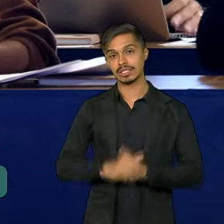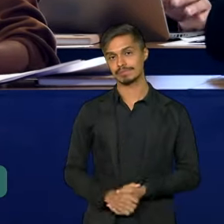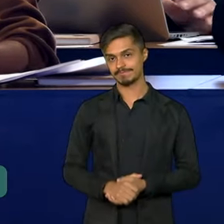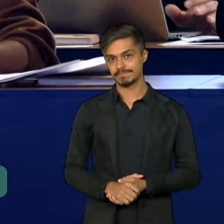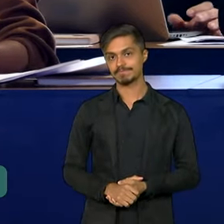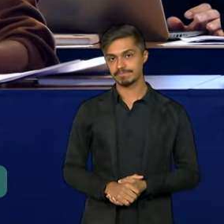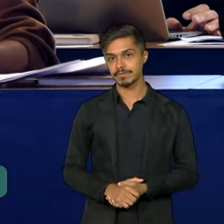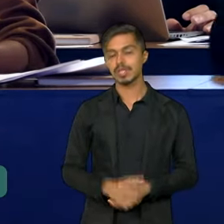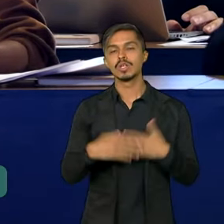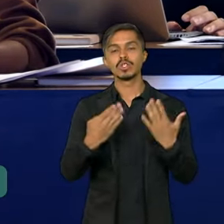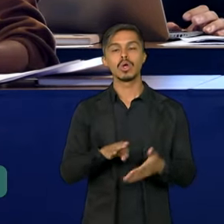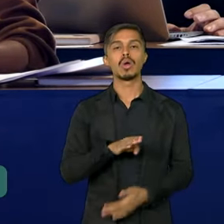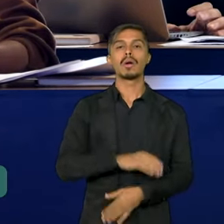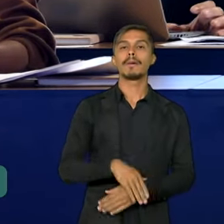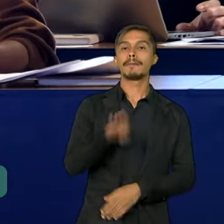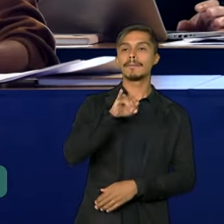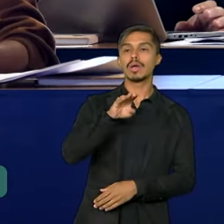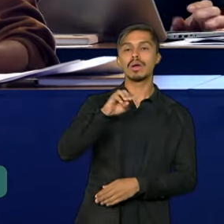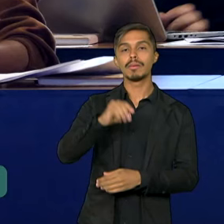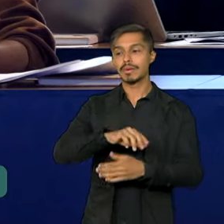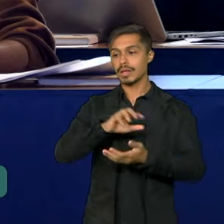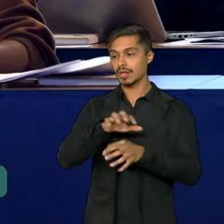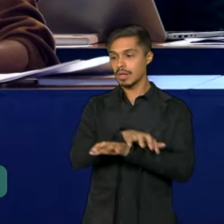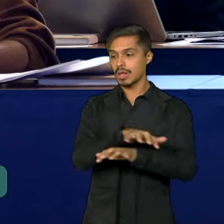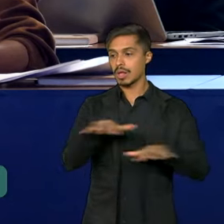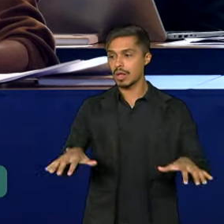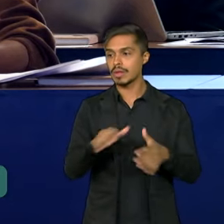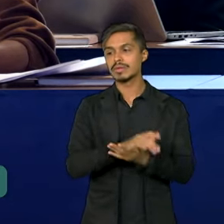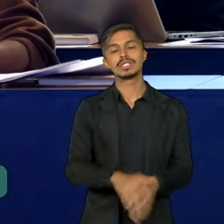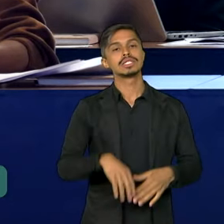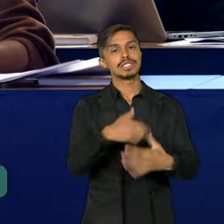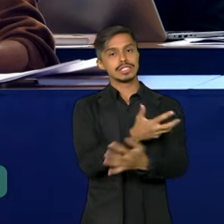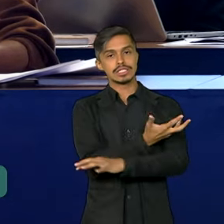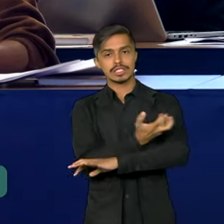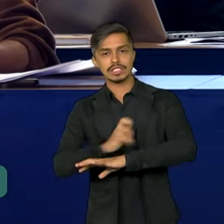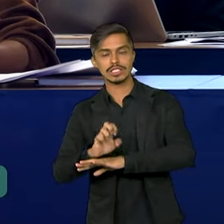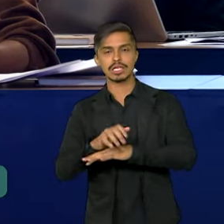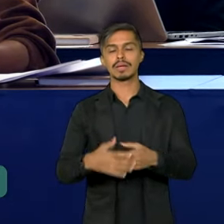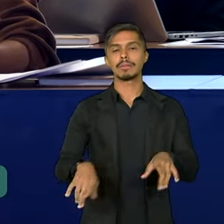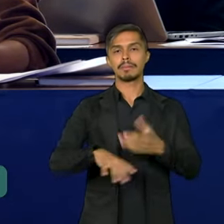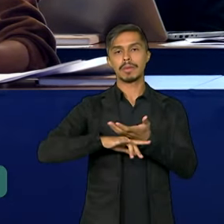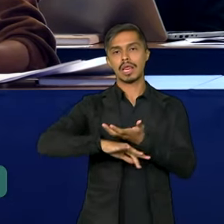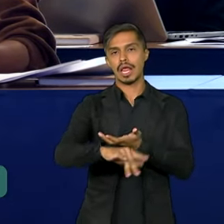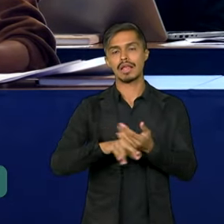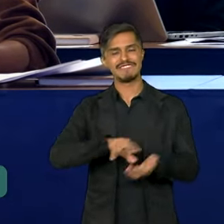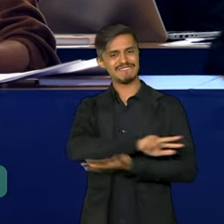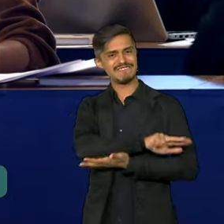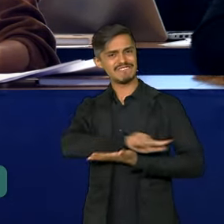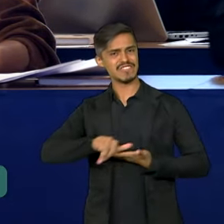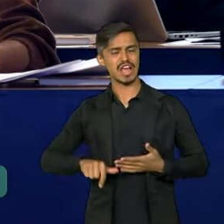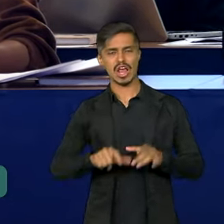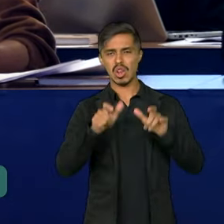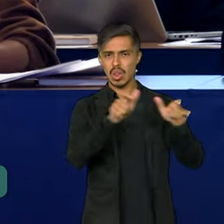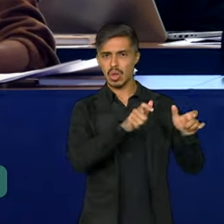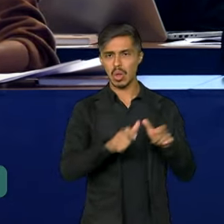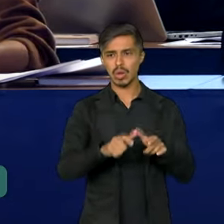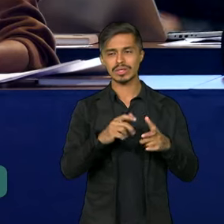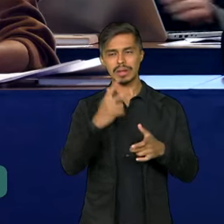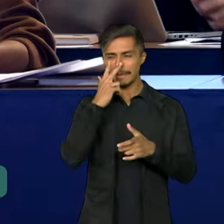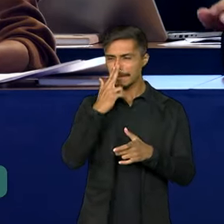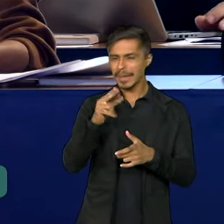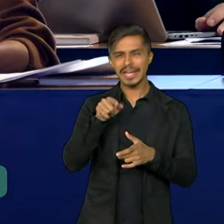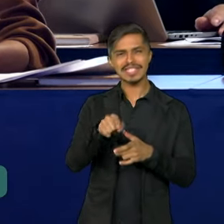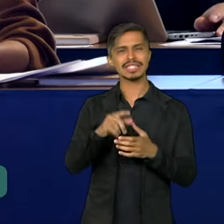Nos biomas Amazônia, Cerrado e Pantanal, a estiagem recorde isola comunidades